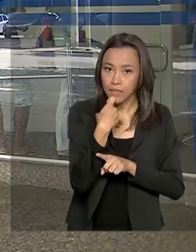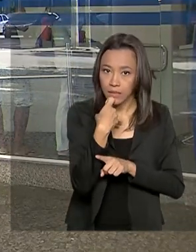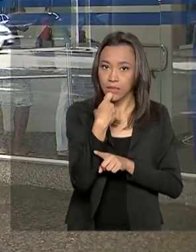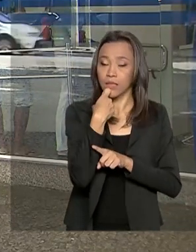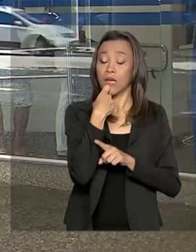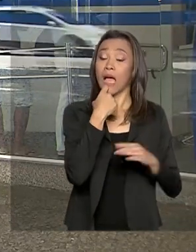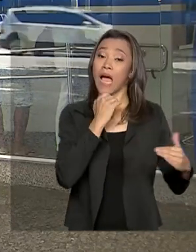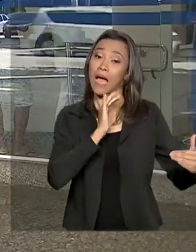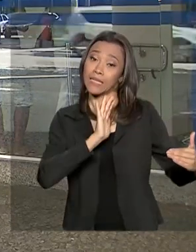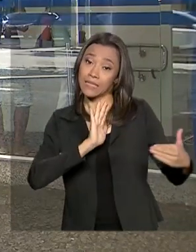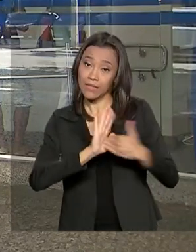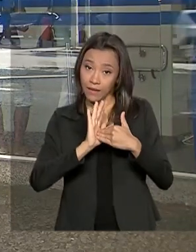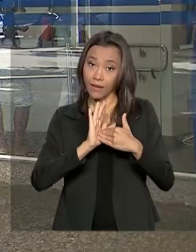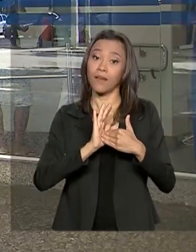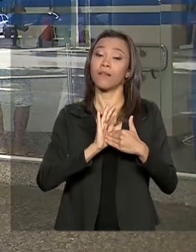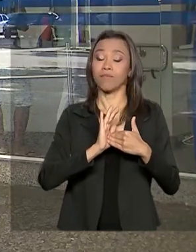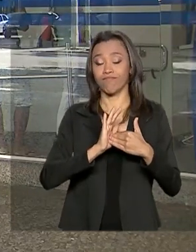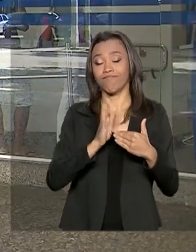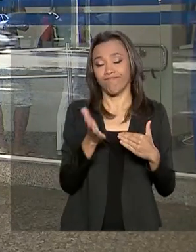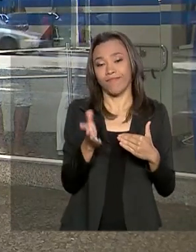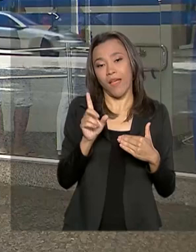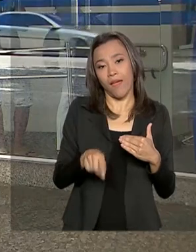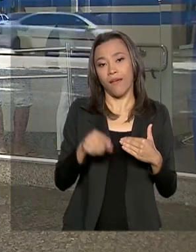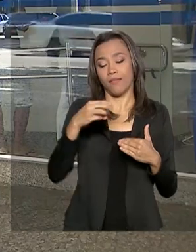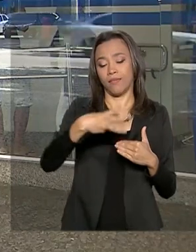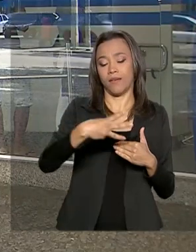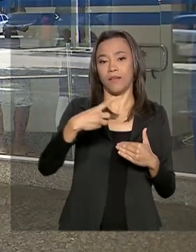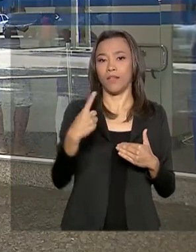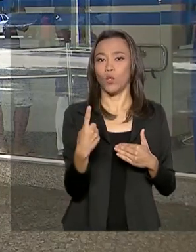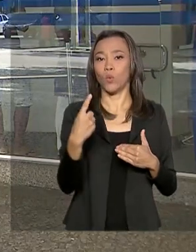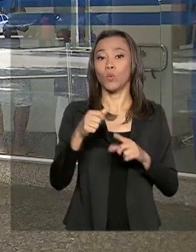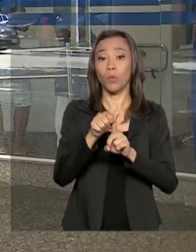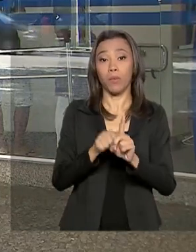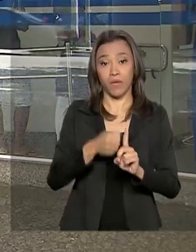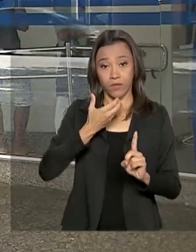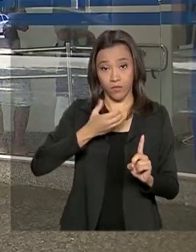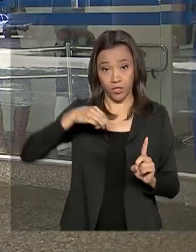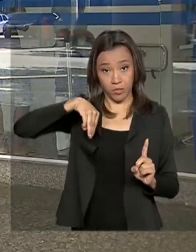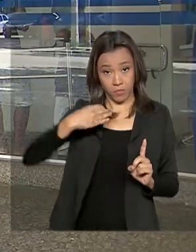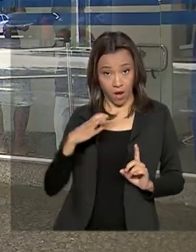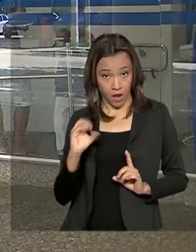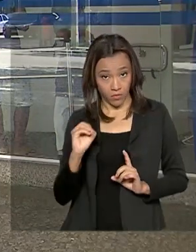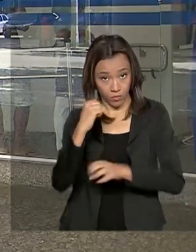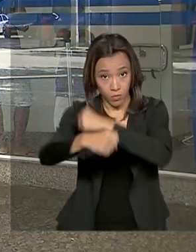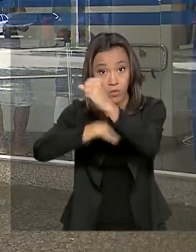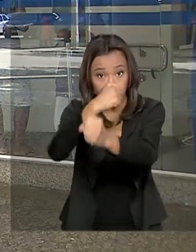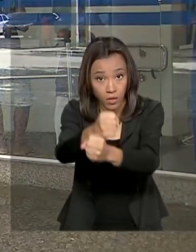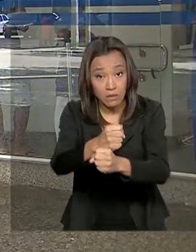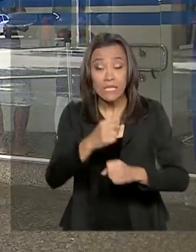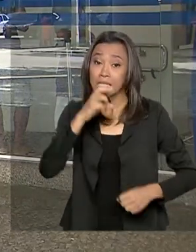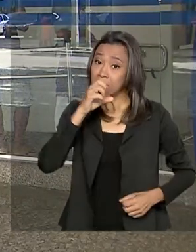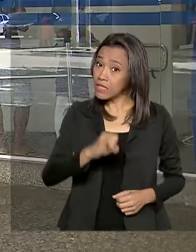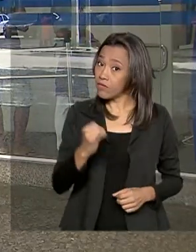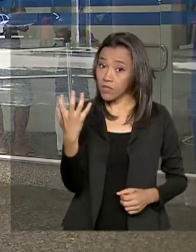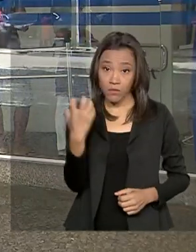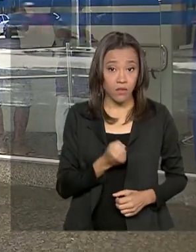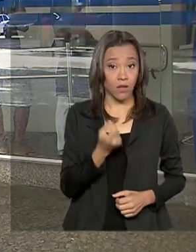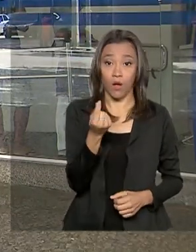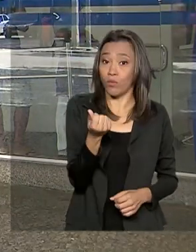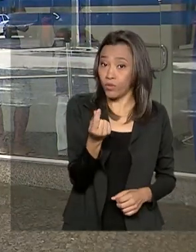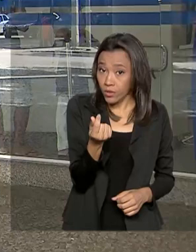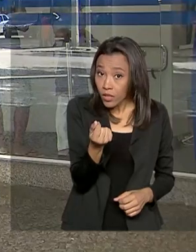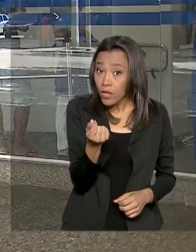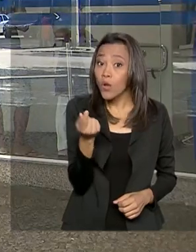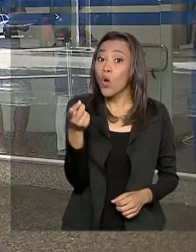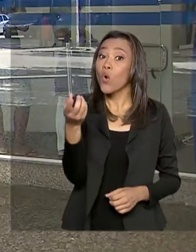data limite para recebimento continua sendo 31 de março do ano que vem. Caso o saque não seja feito até essa data, os